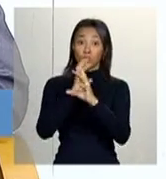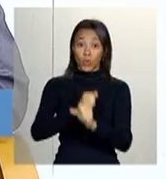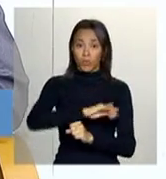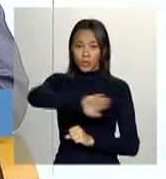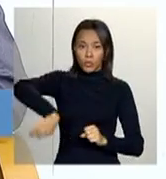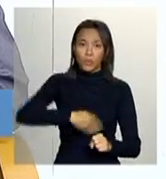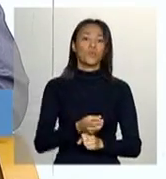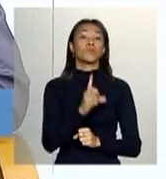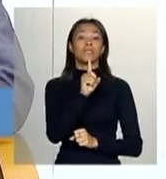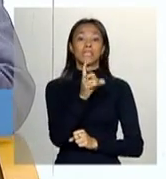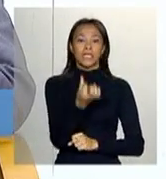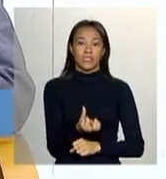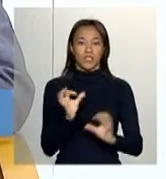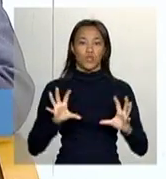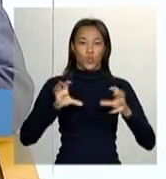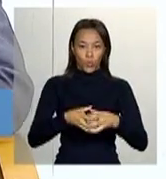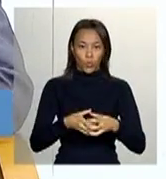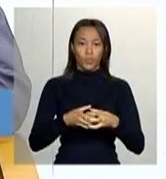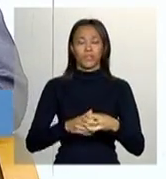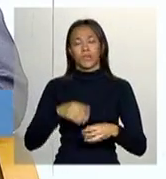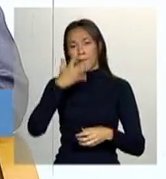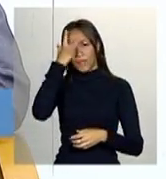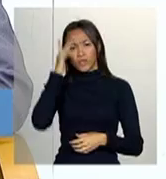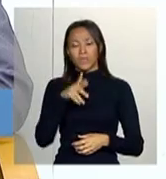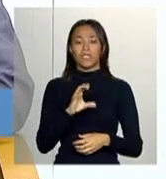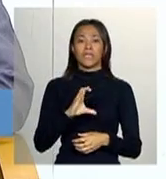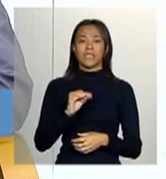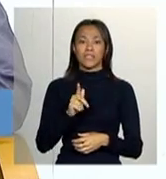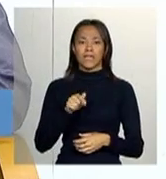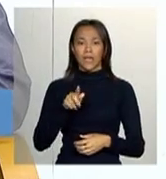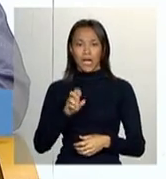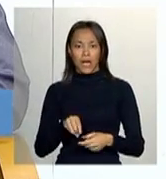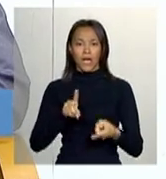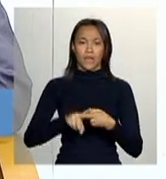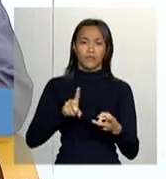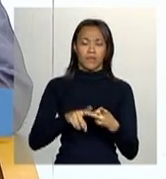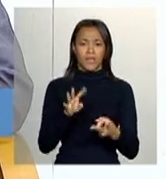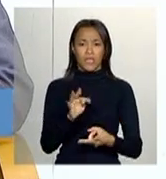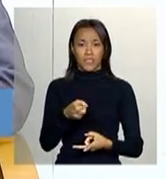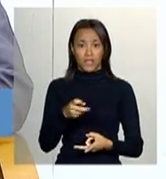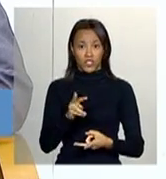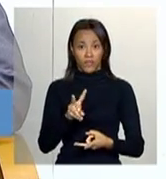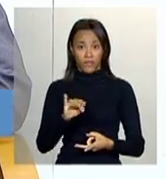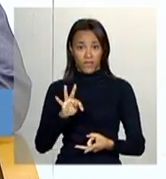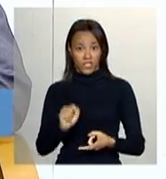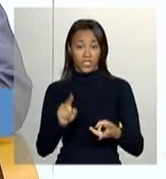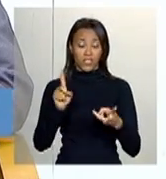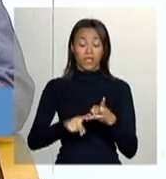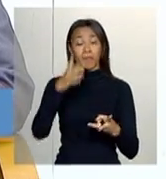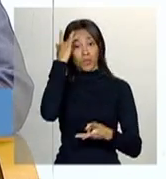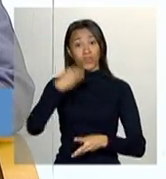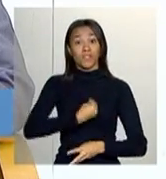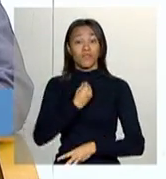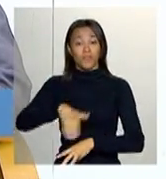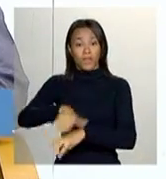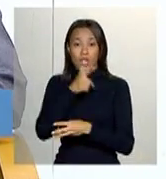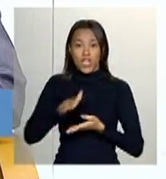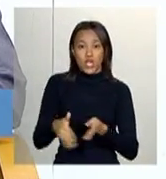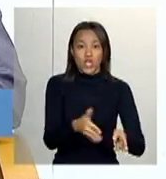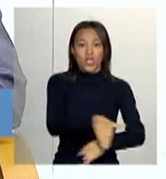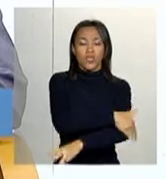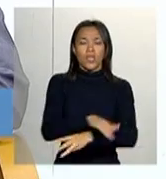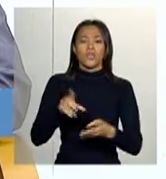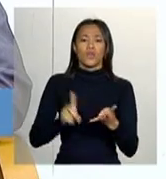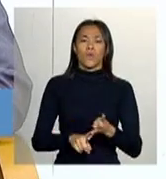vão dar 16 grupos, né? Que são ciganos, extrativistas, ribeirinhos, agricultores familiares, assentados de